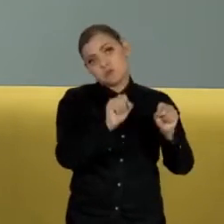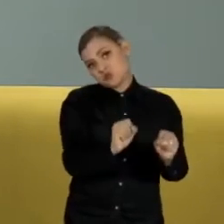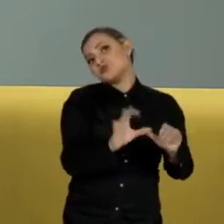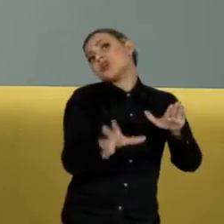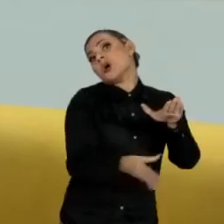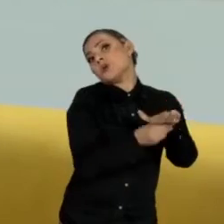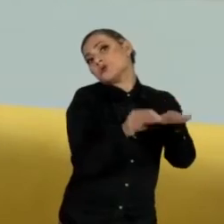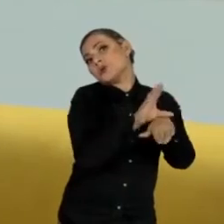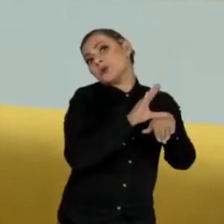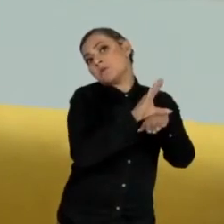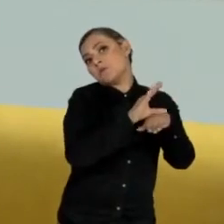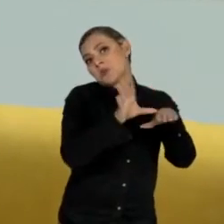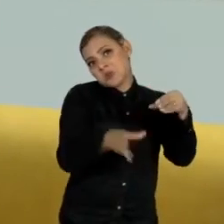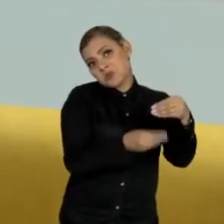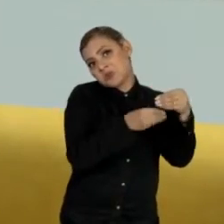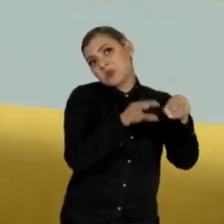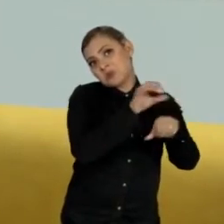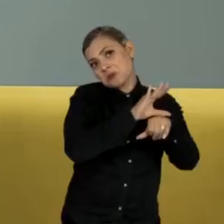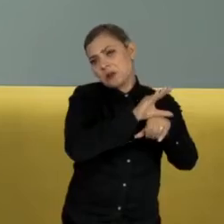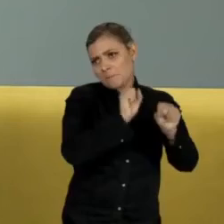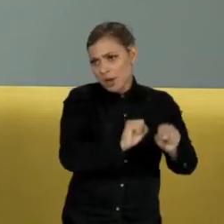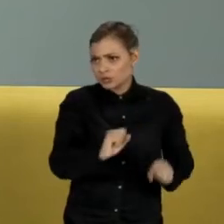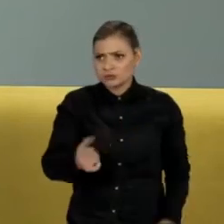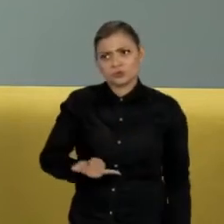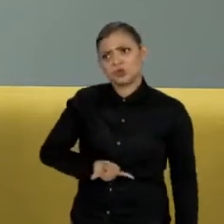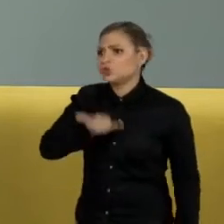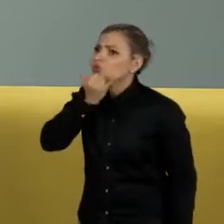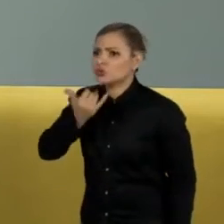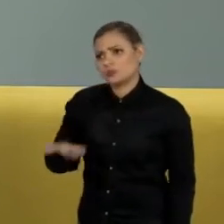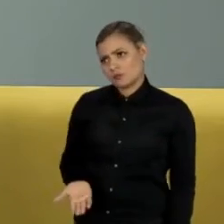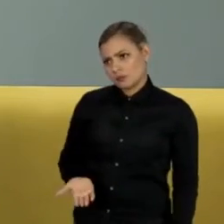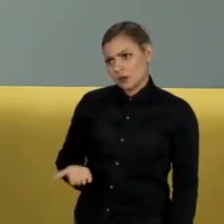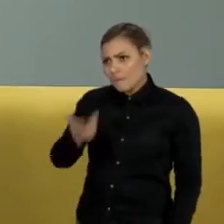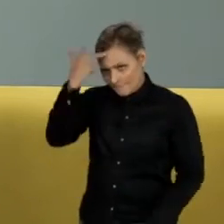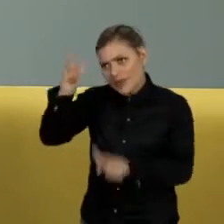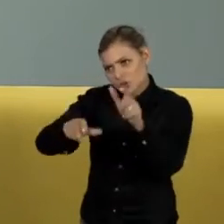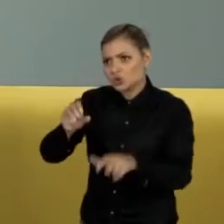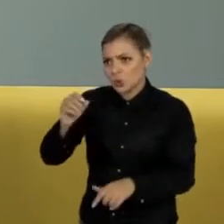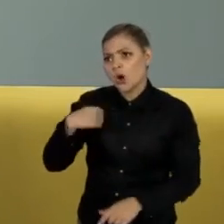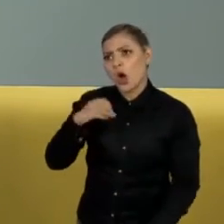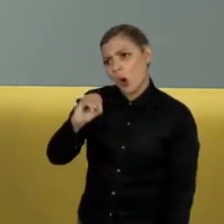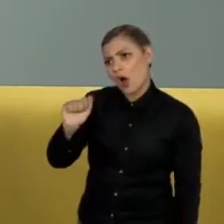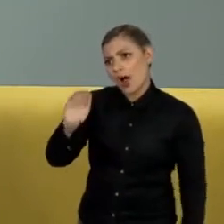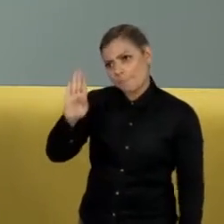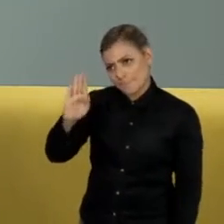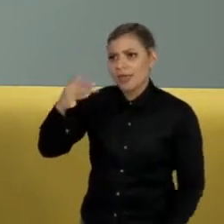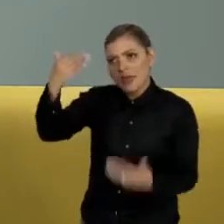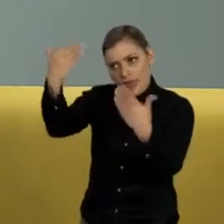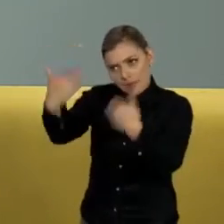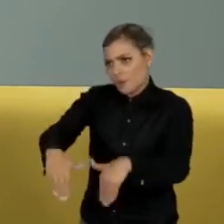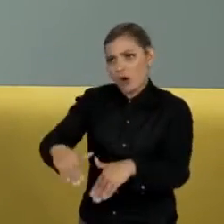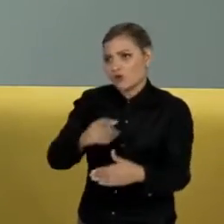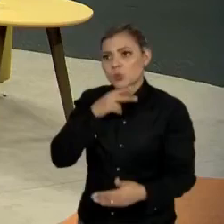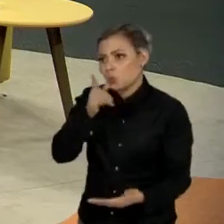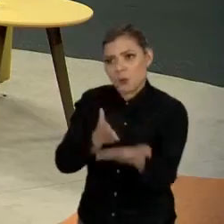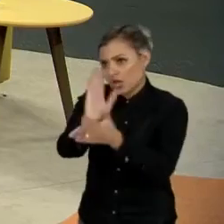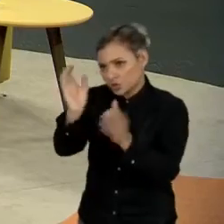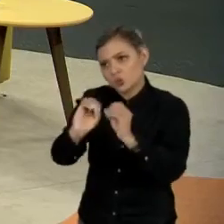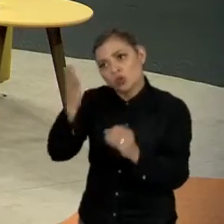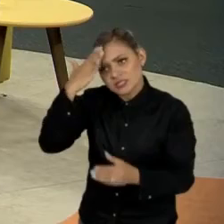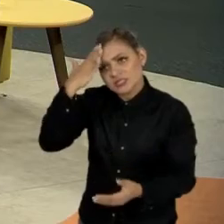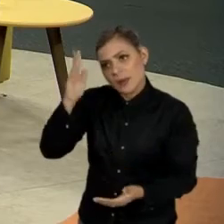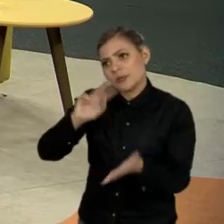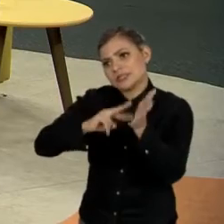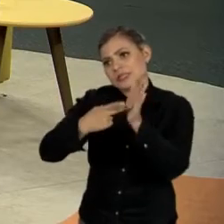constitucional. Isso até um reprovado em exame de OAB sabe que não é assim, que é cláusula